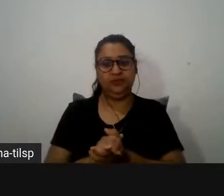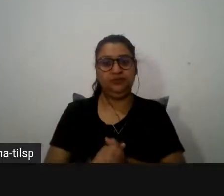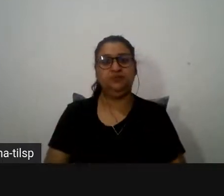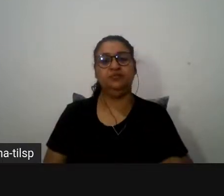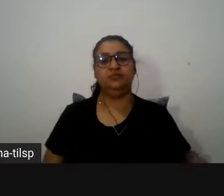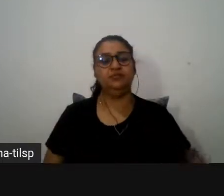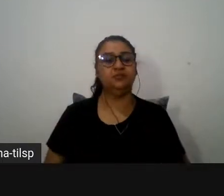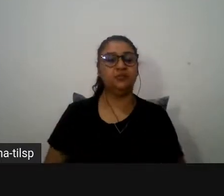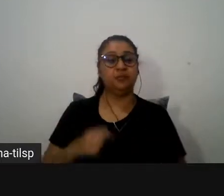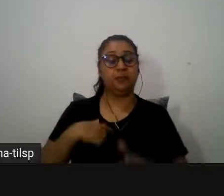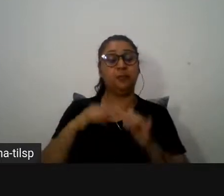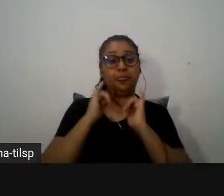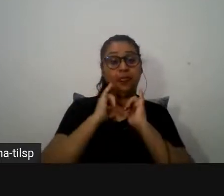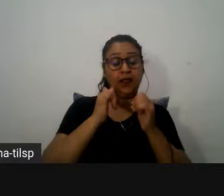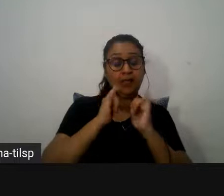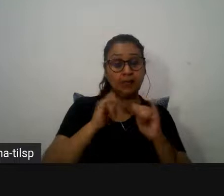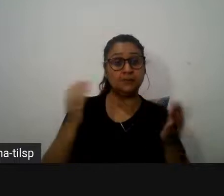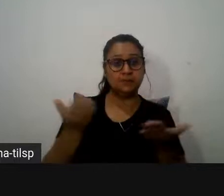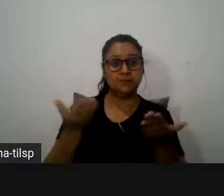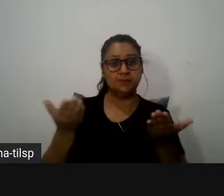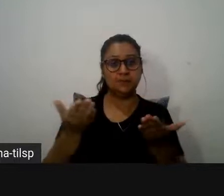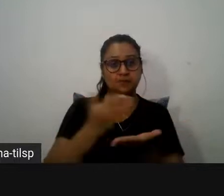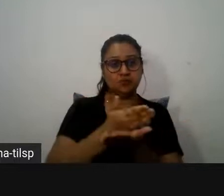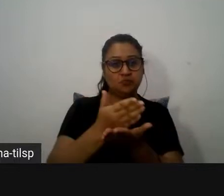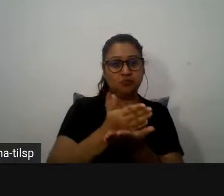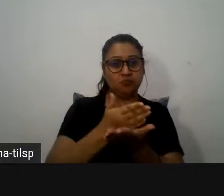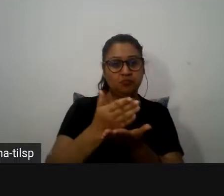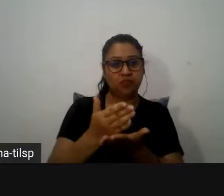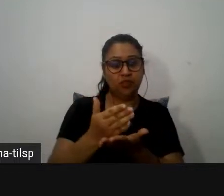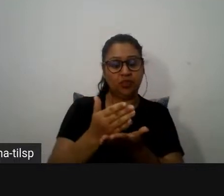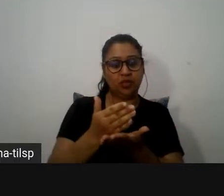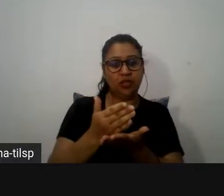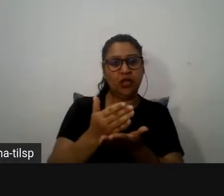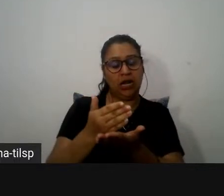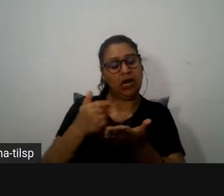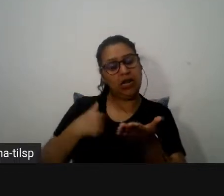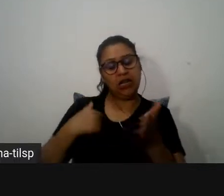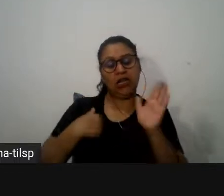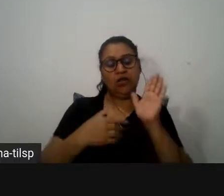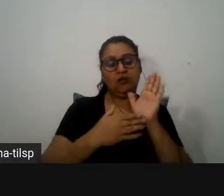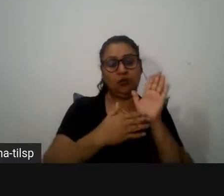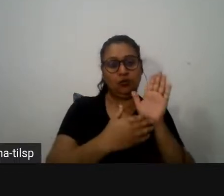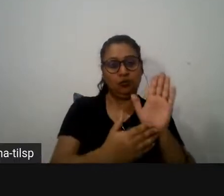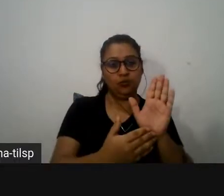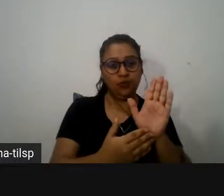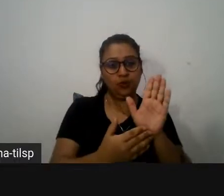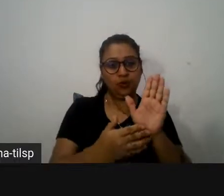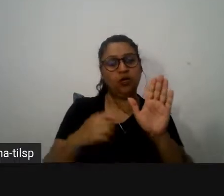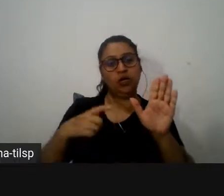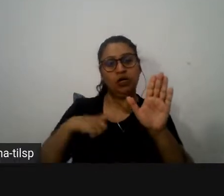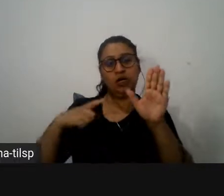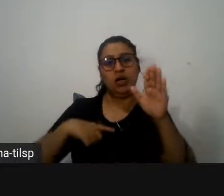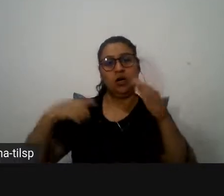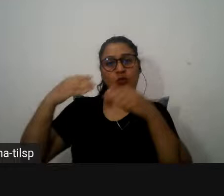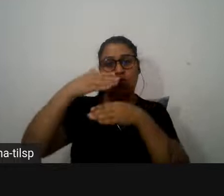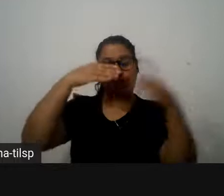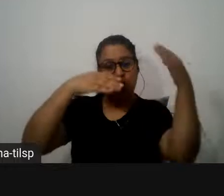dito isto vou iniciar a minha apresentação vou portanto compartilhar a tela